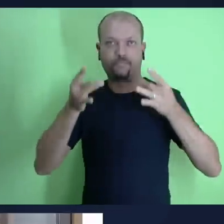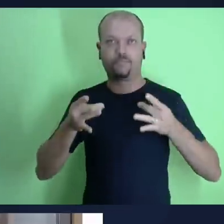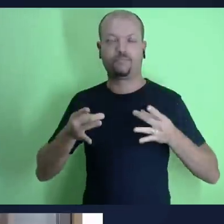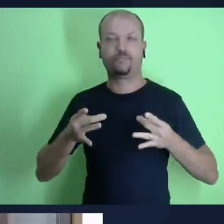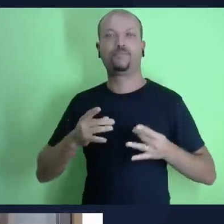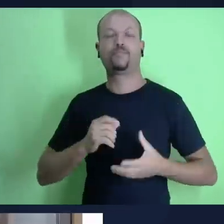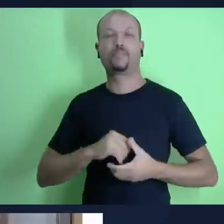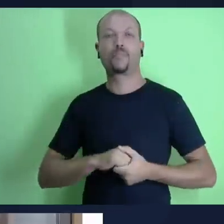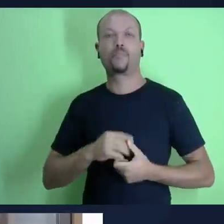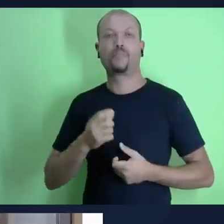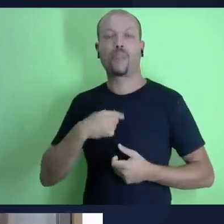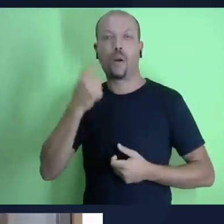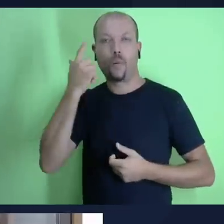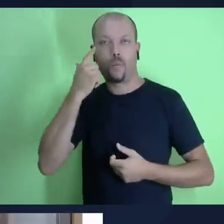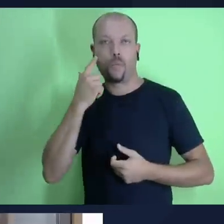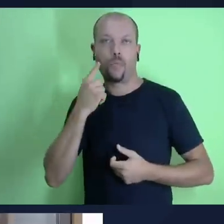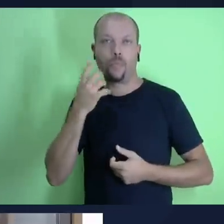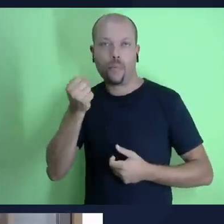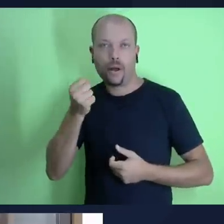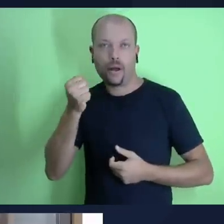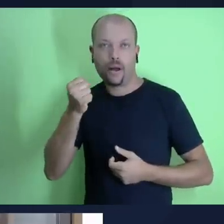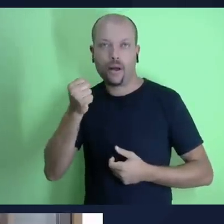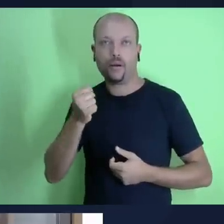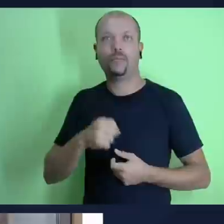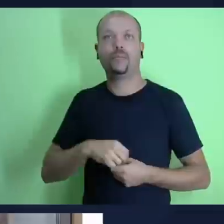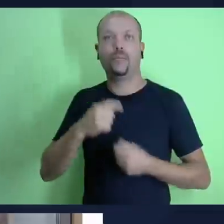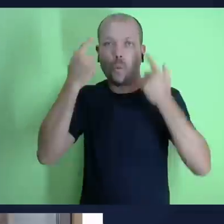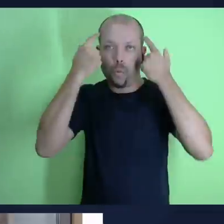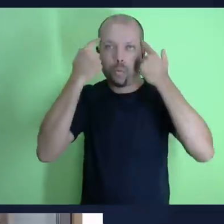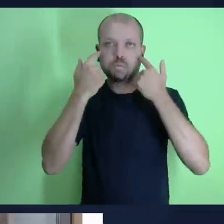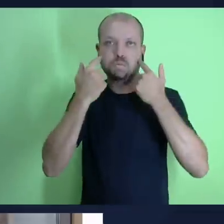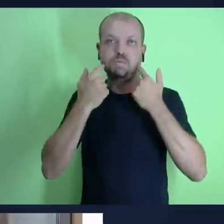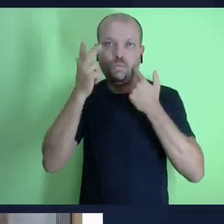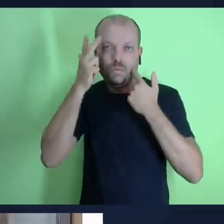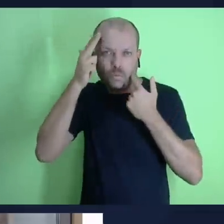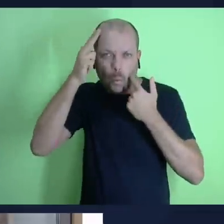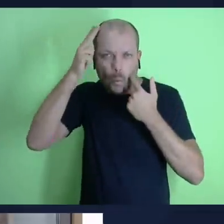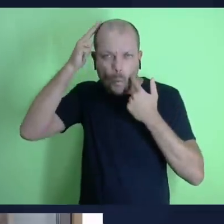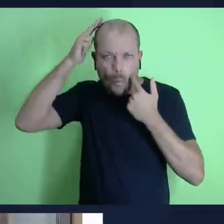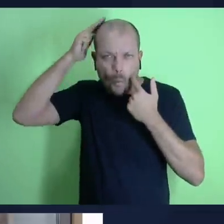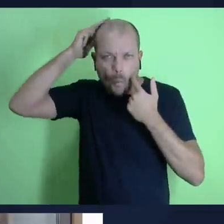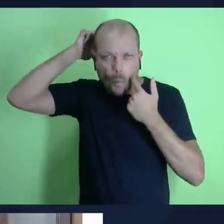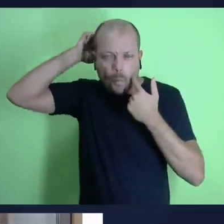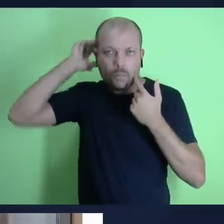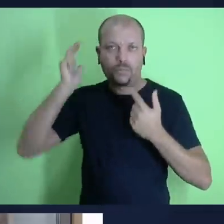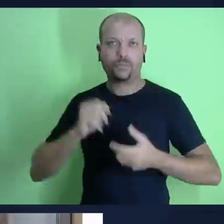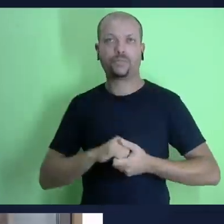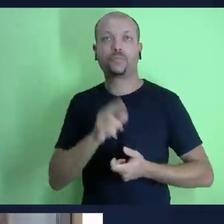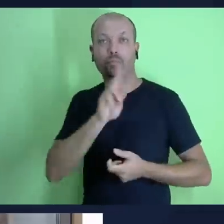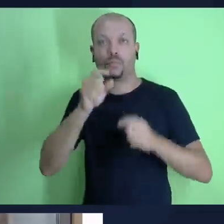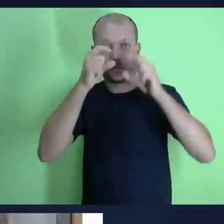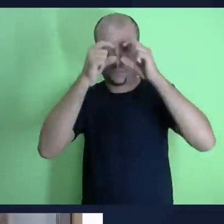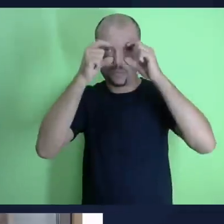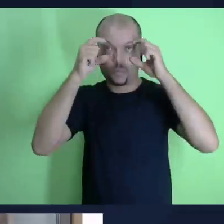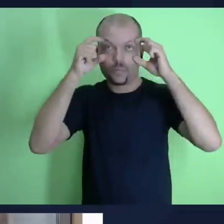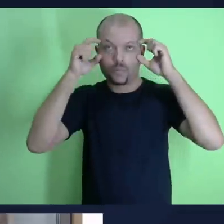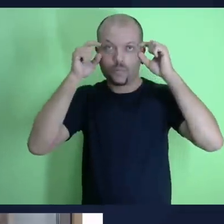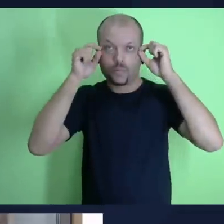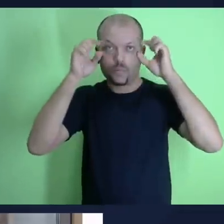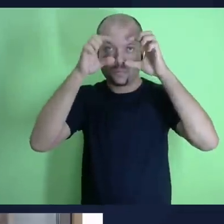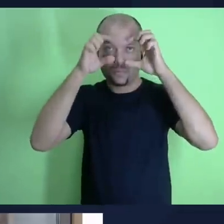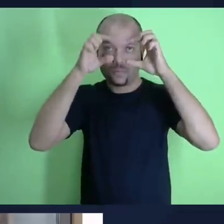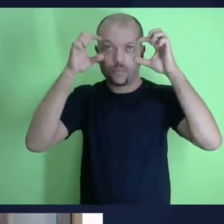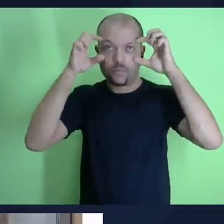nove tenho pele branca pele clara o rosto arredondado cabelos pretos cortados bem baixinhos